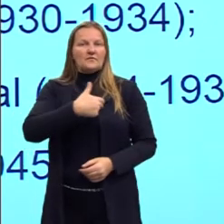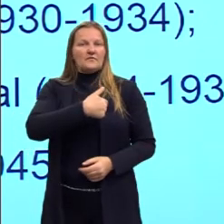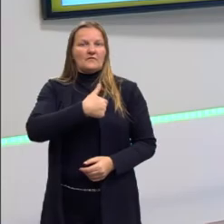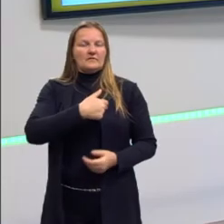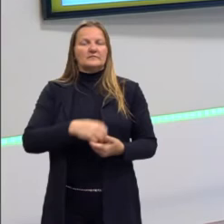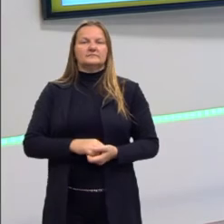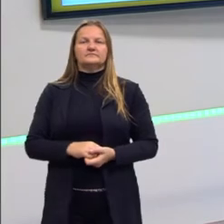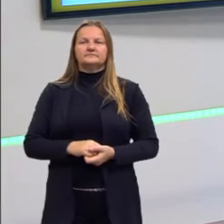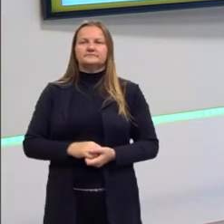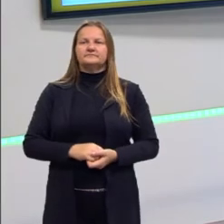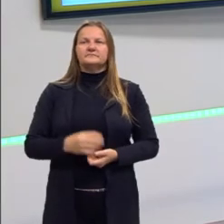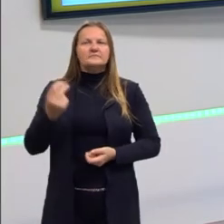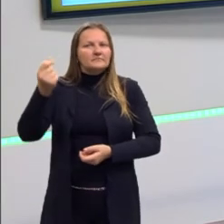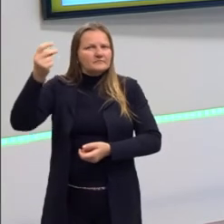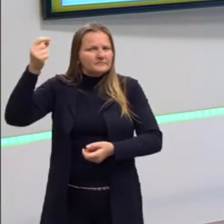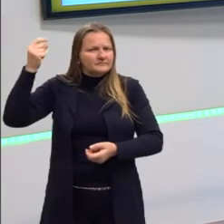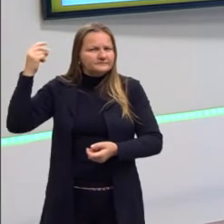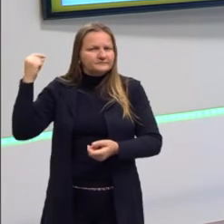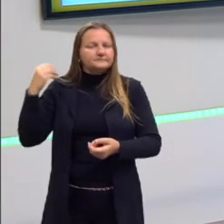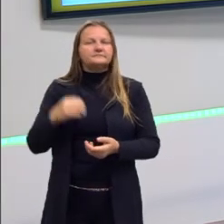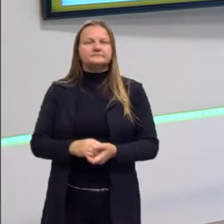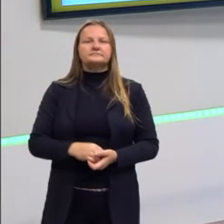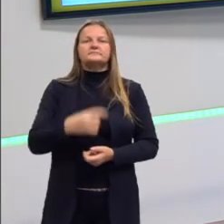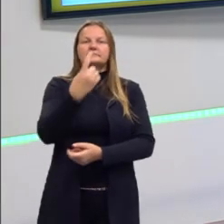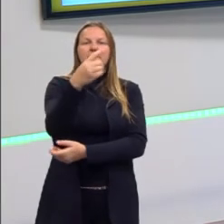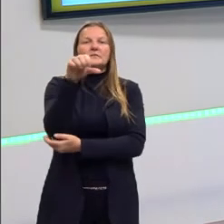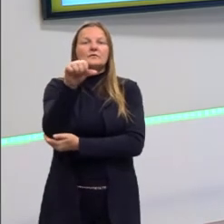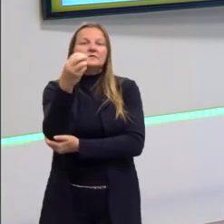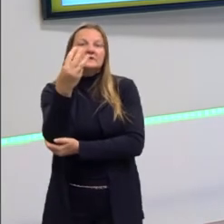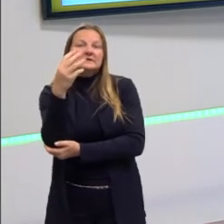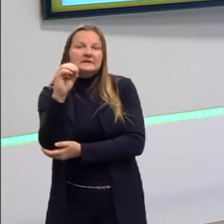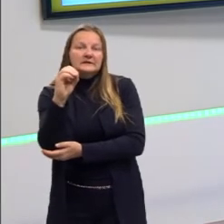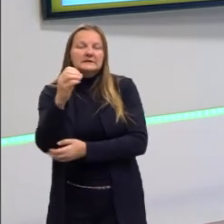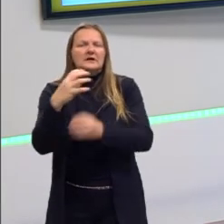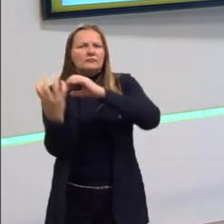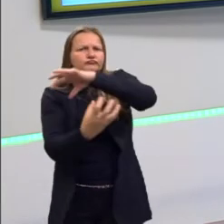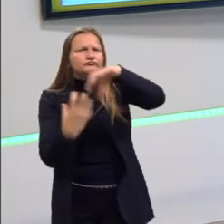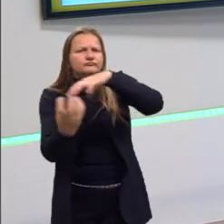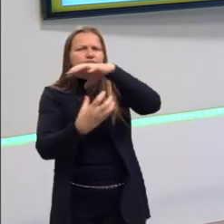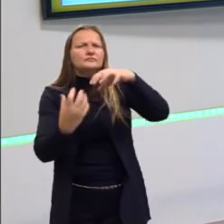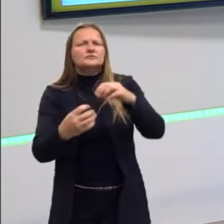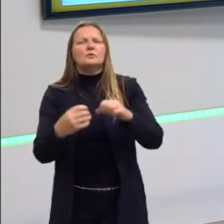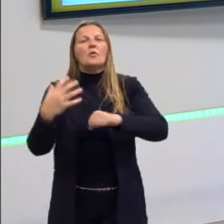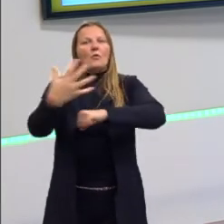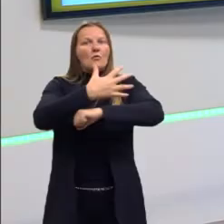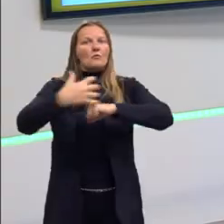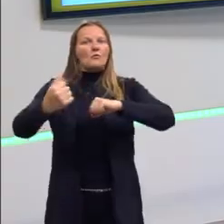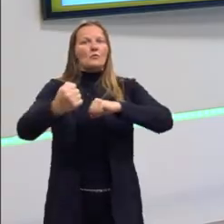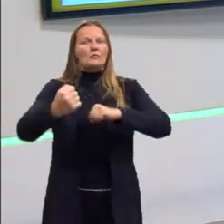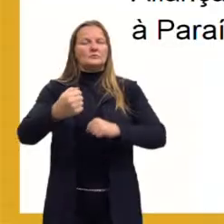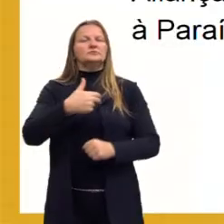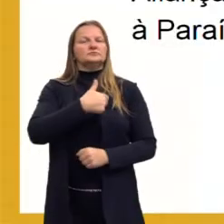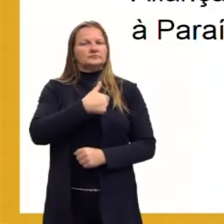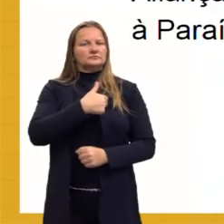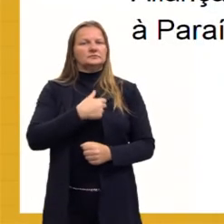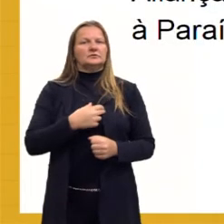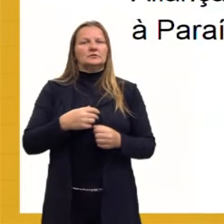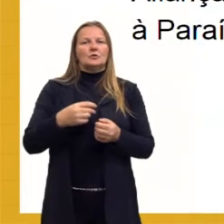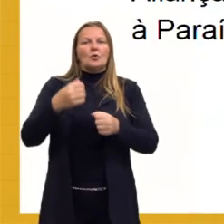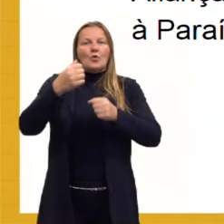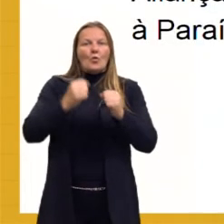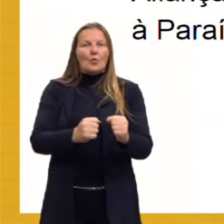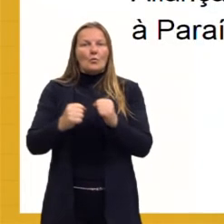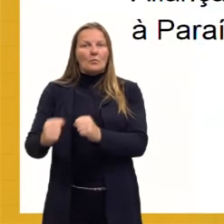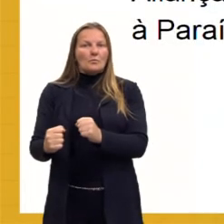época. Então, em 1930, teve essa revolução, que foi um golpe do Getúlio para tomar o